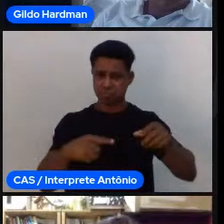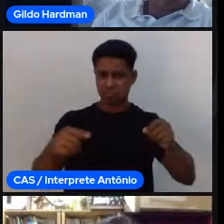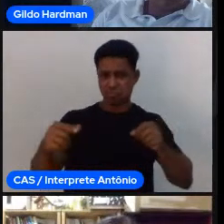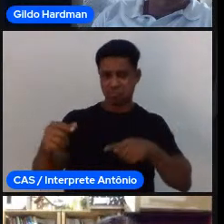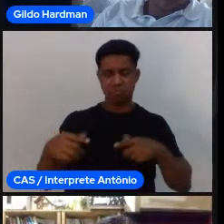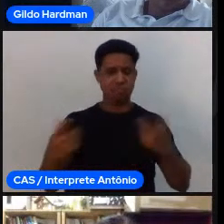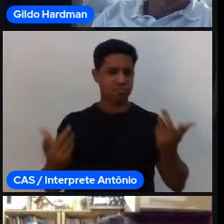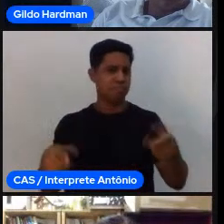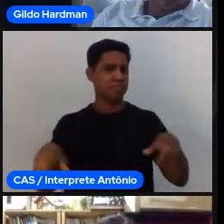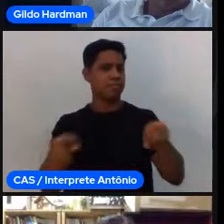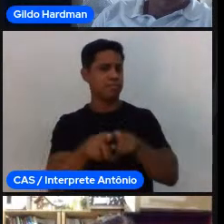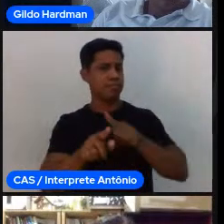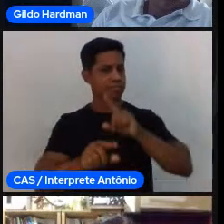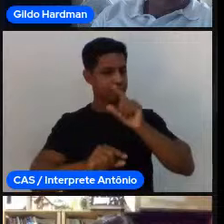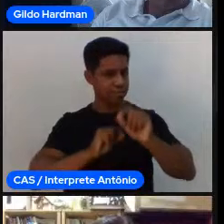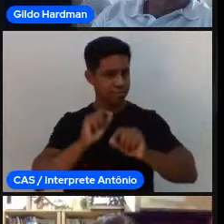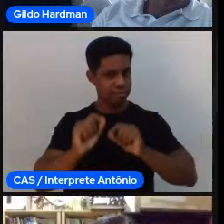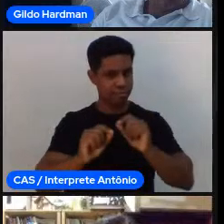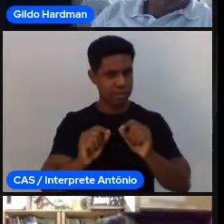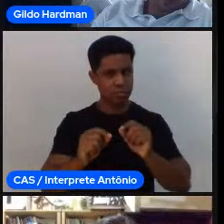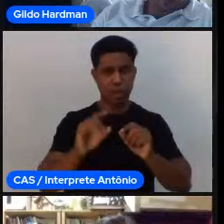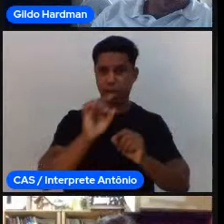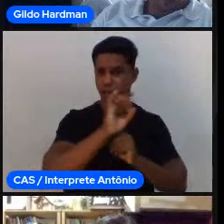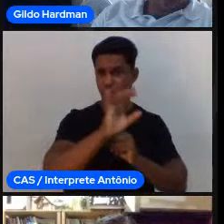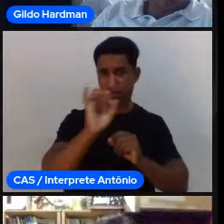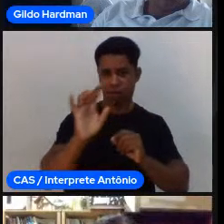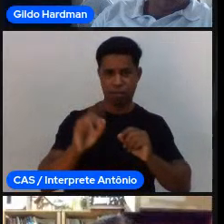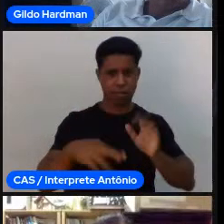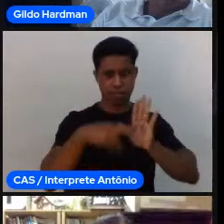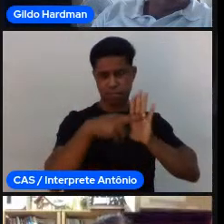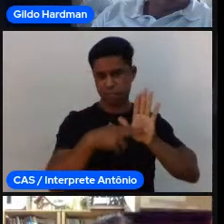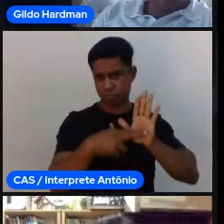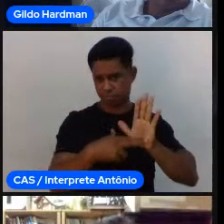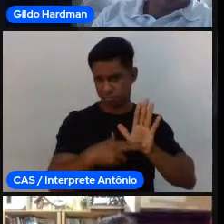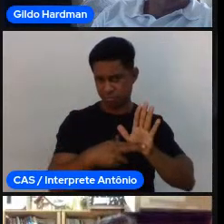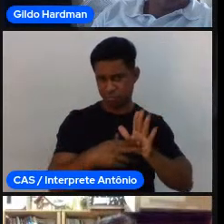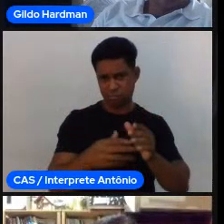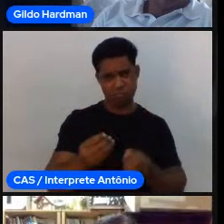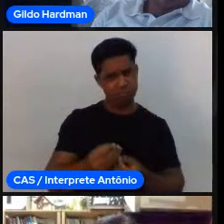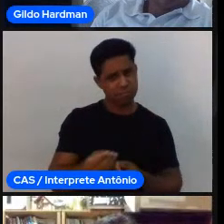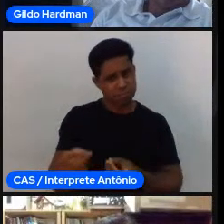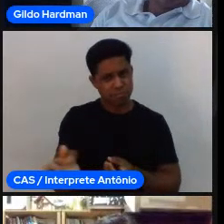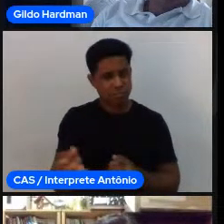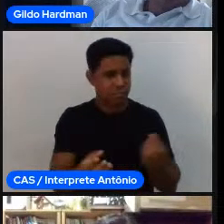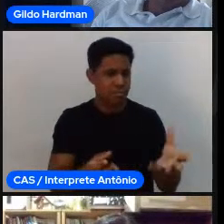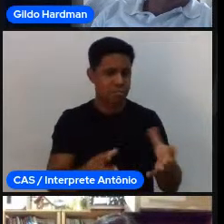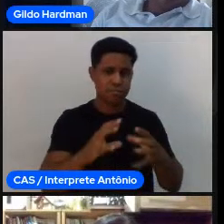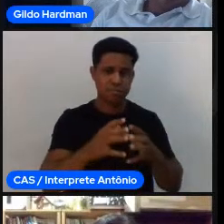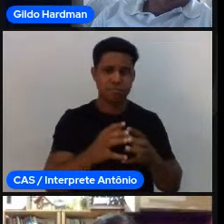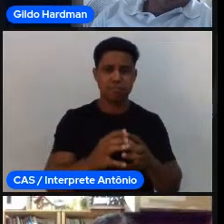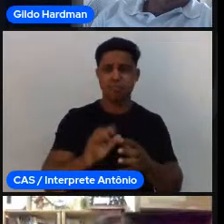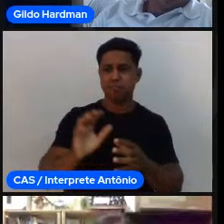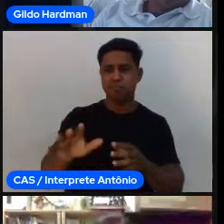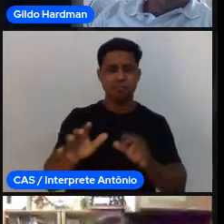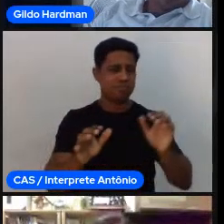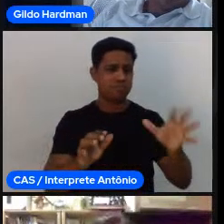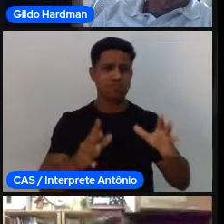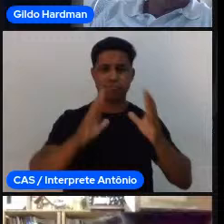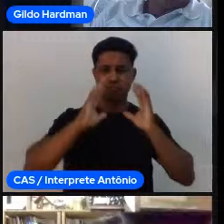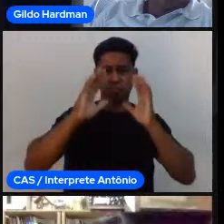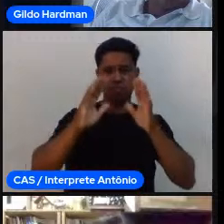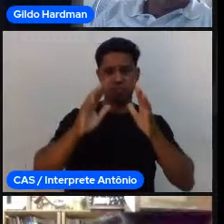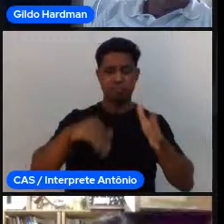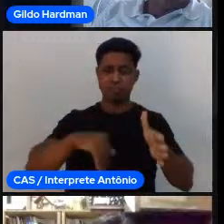os fundamentos, controle de corpo, manejo da bola, passe, drible e finalização, que fazem parte também dessas modalidades,